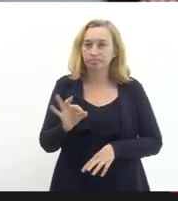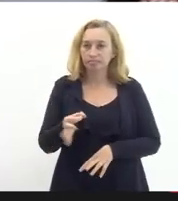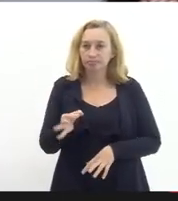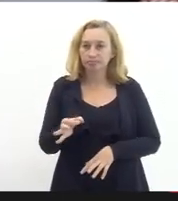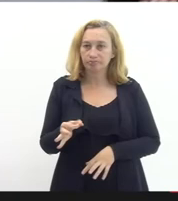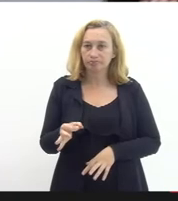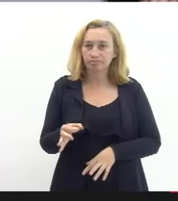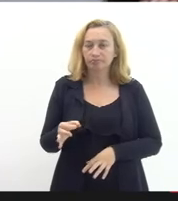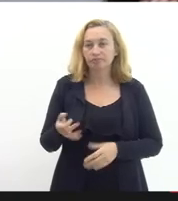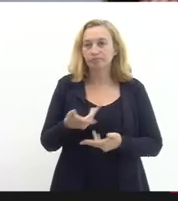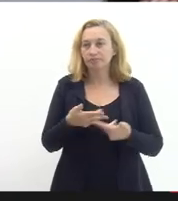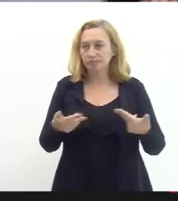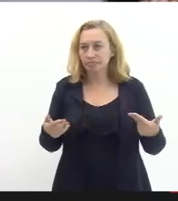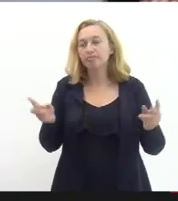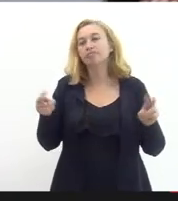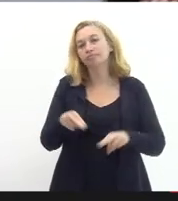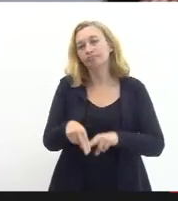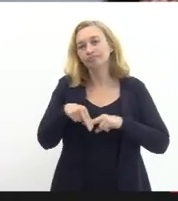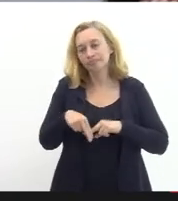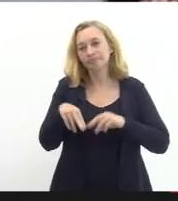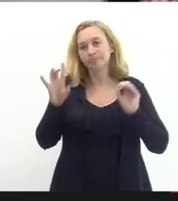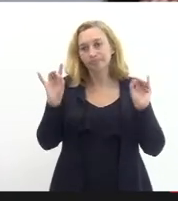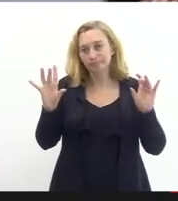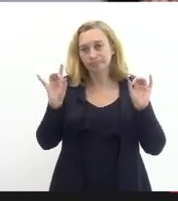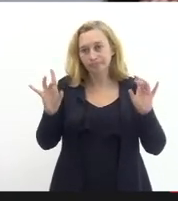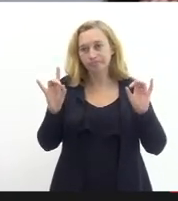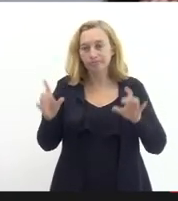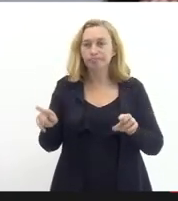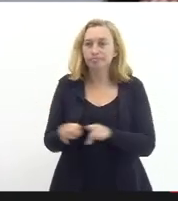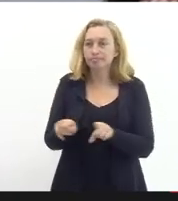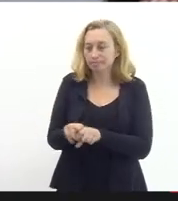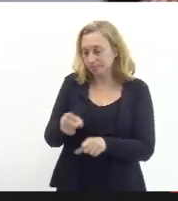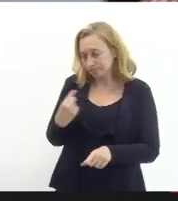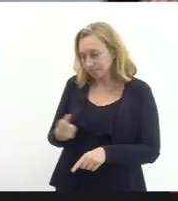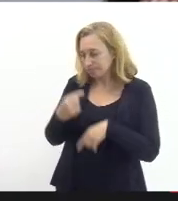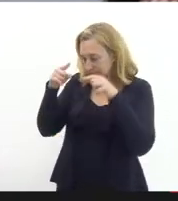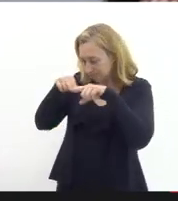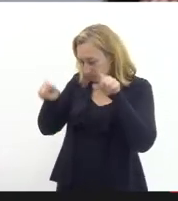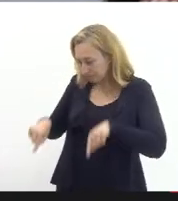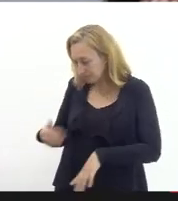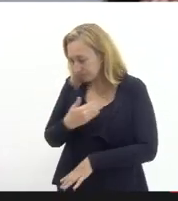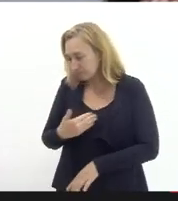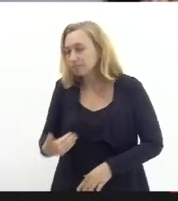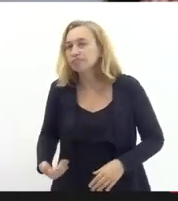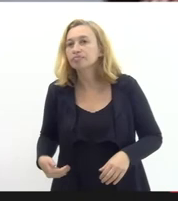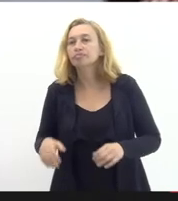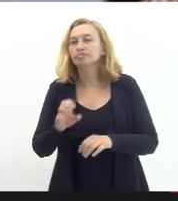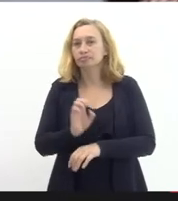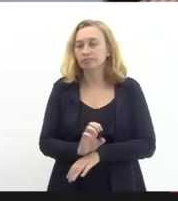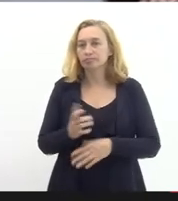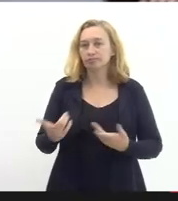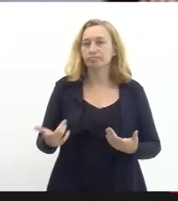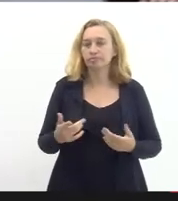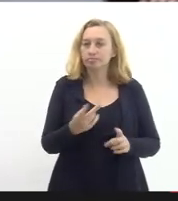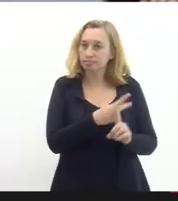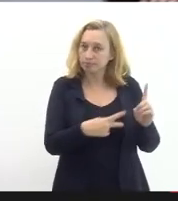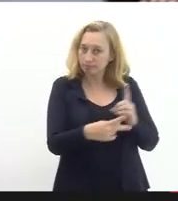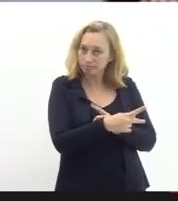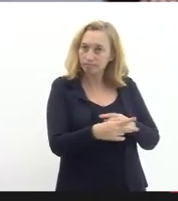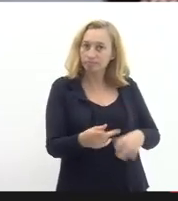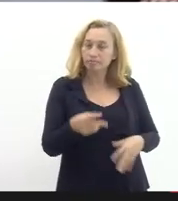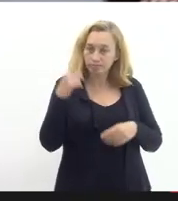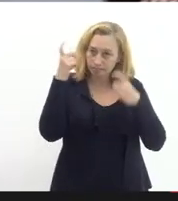série de aspectos especialmente porque nós também somos servidores de Estado e nos preocupa também muito a questão da previdência estadual então o